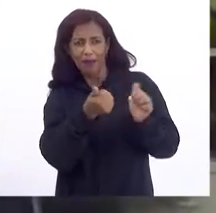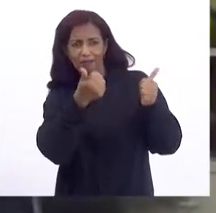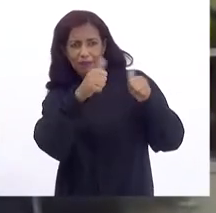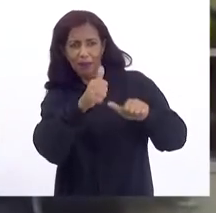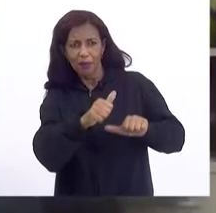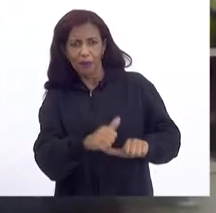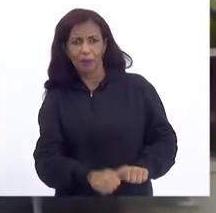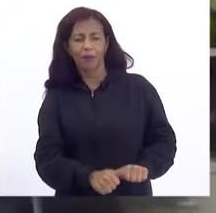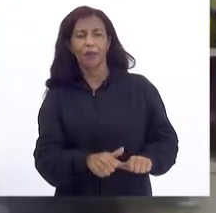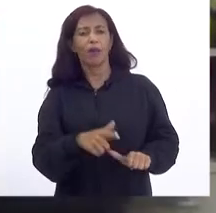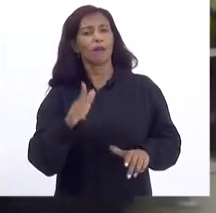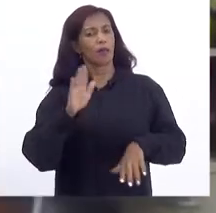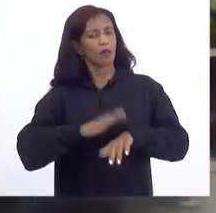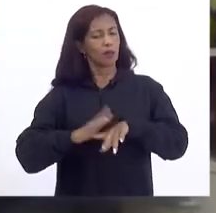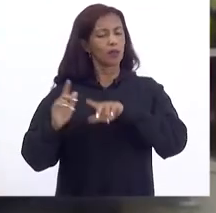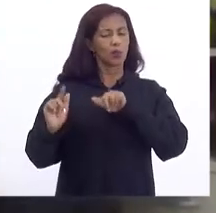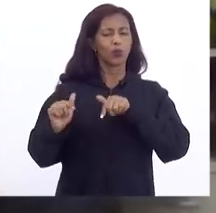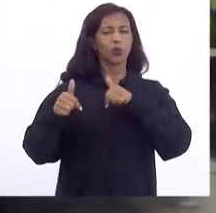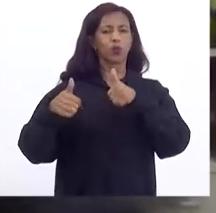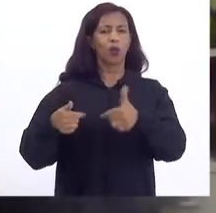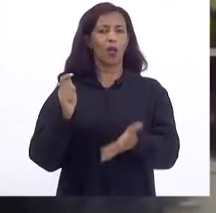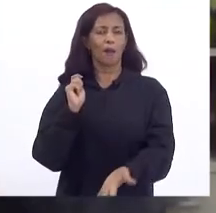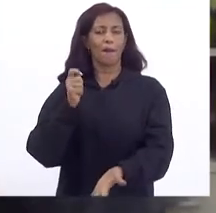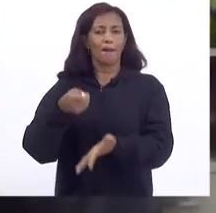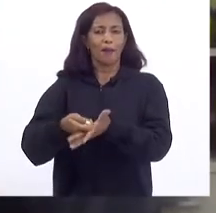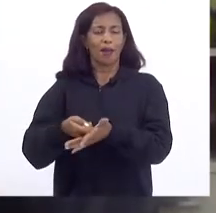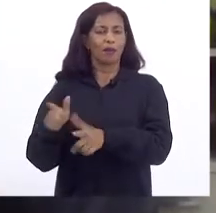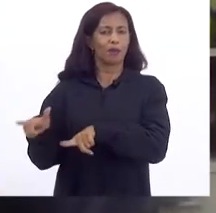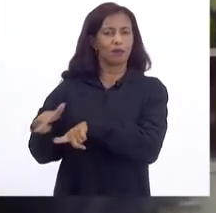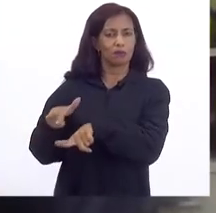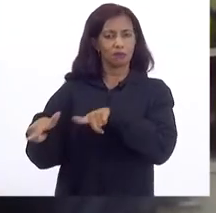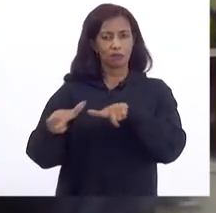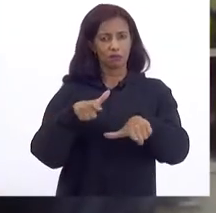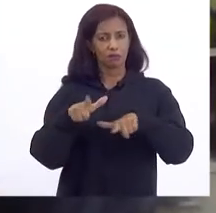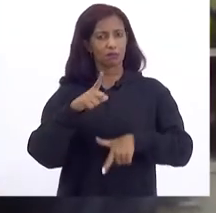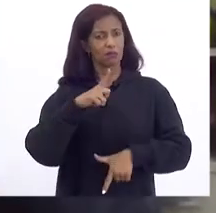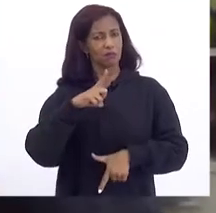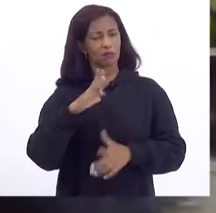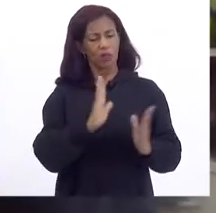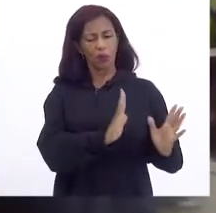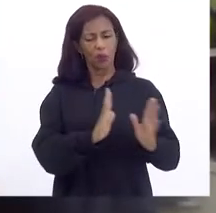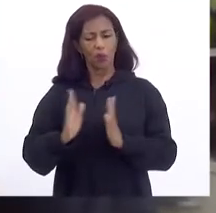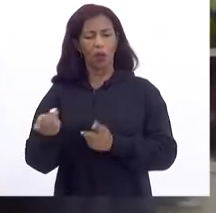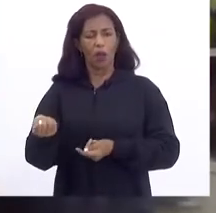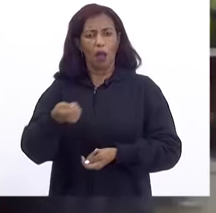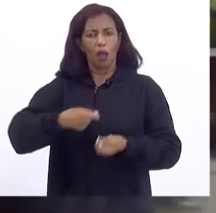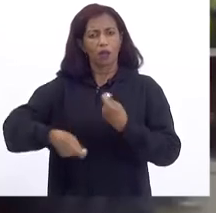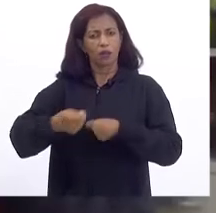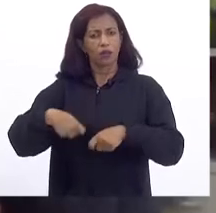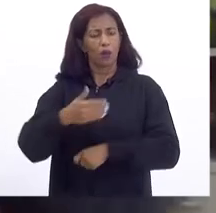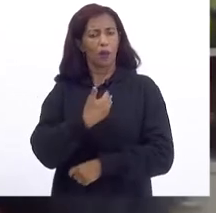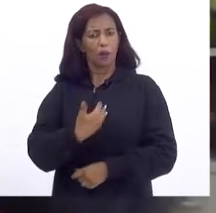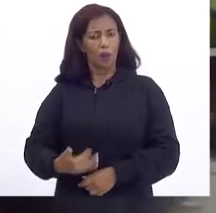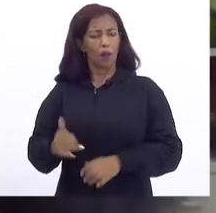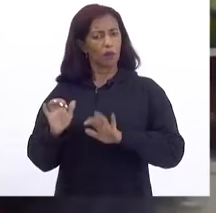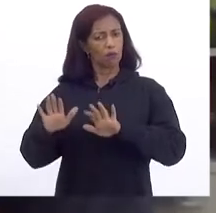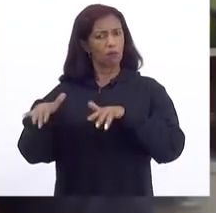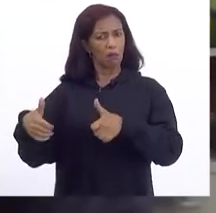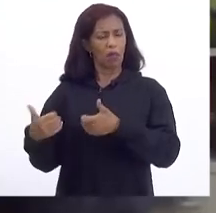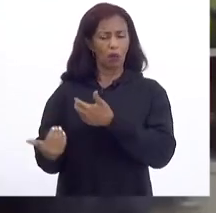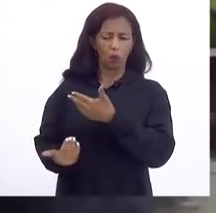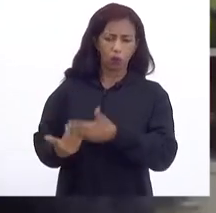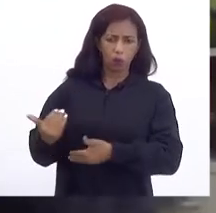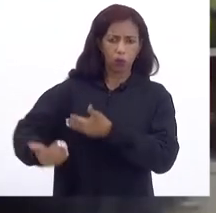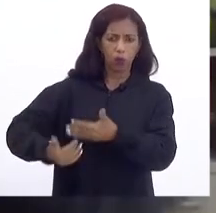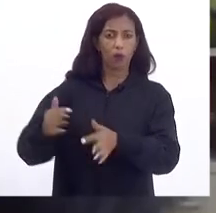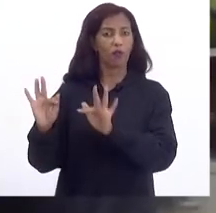gestão De execução E pagamento De serviço Que tem feito Com que a administração Tenha andado Muito bem Então